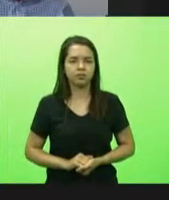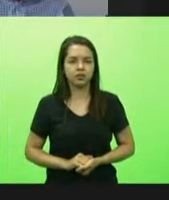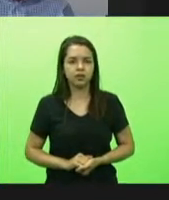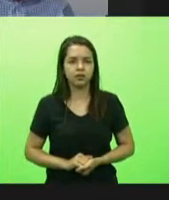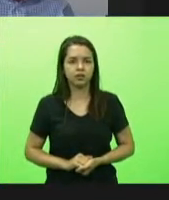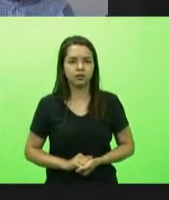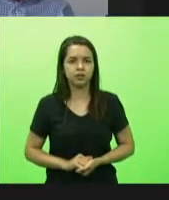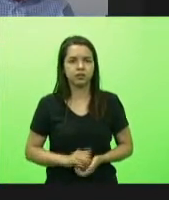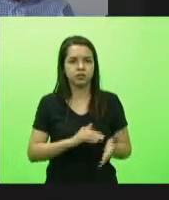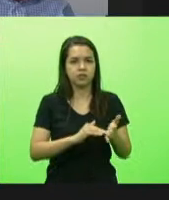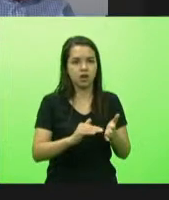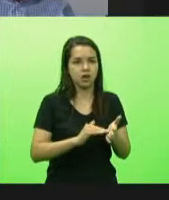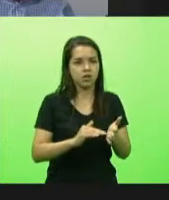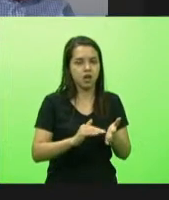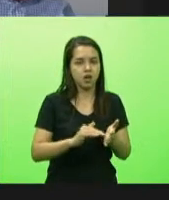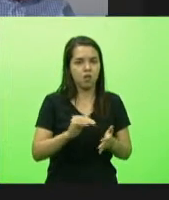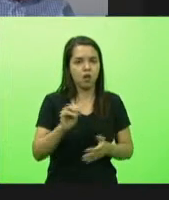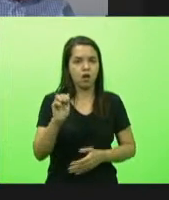André Mota